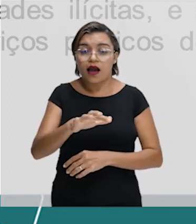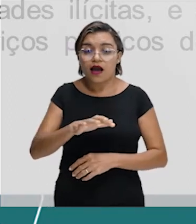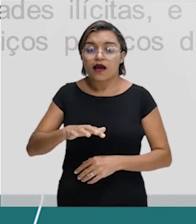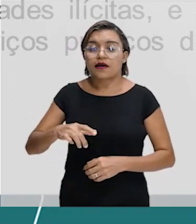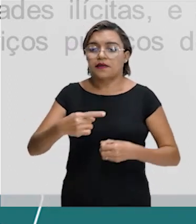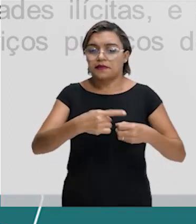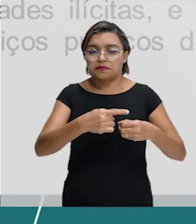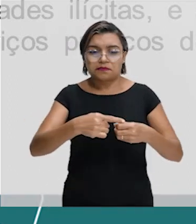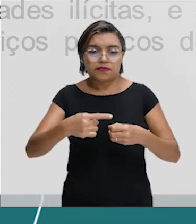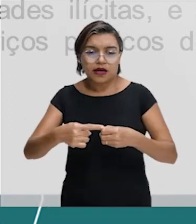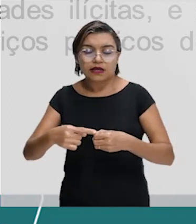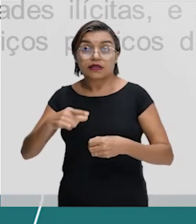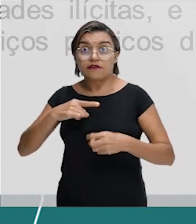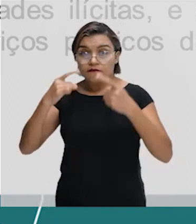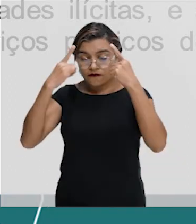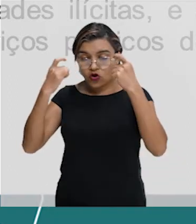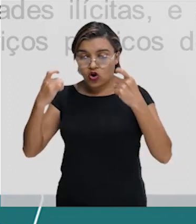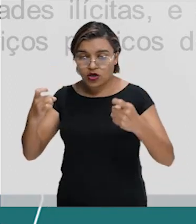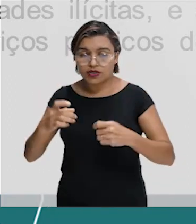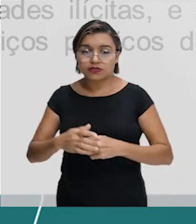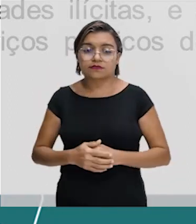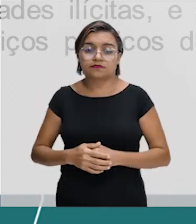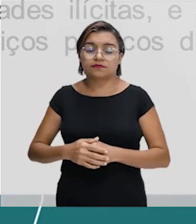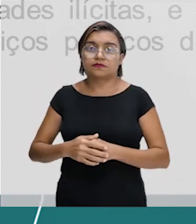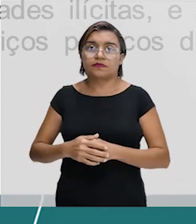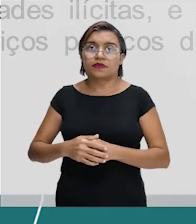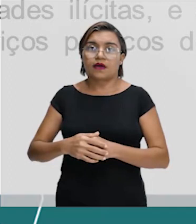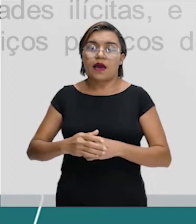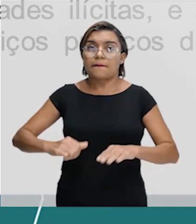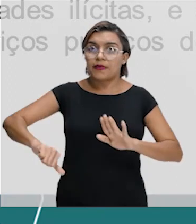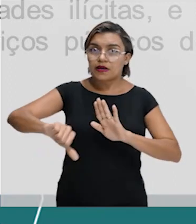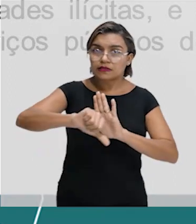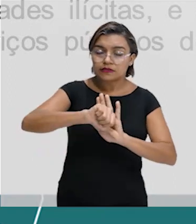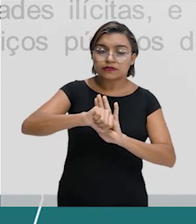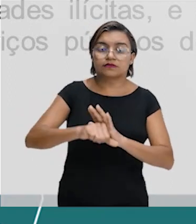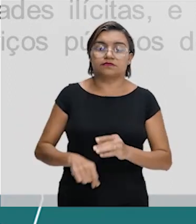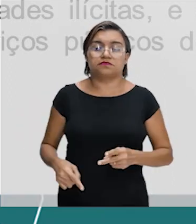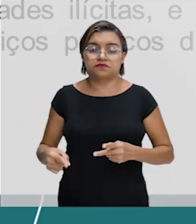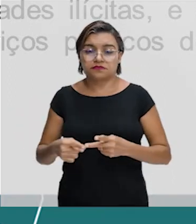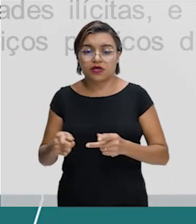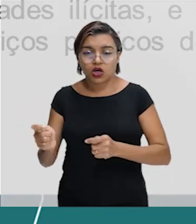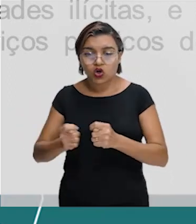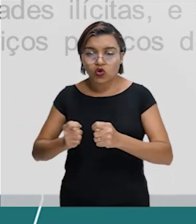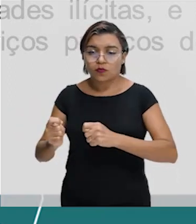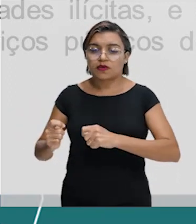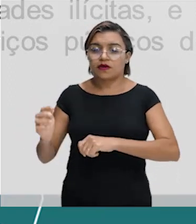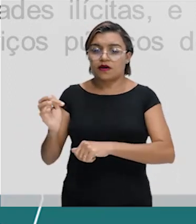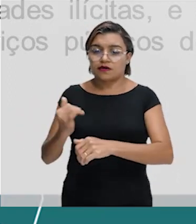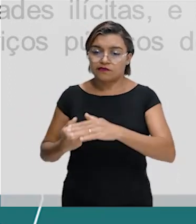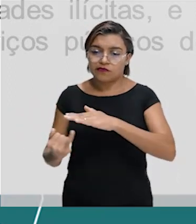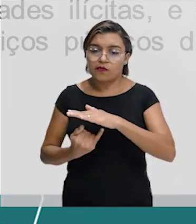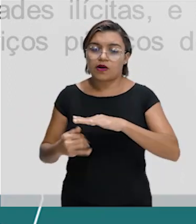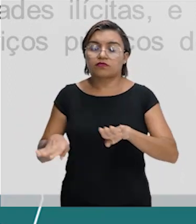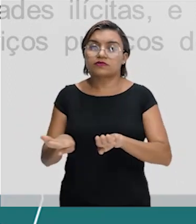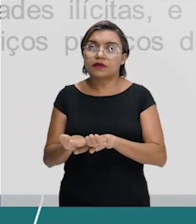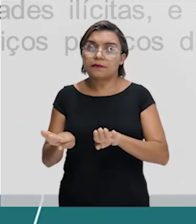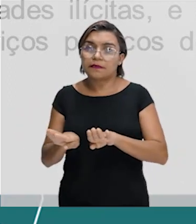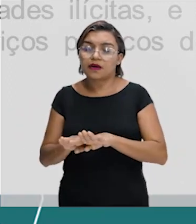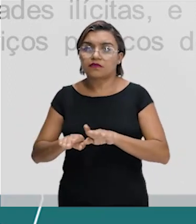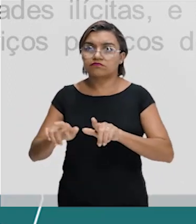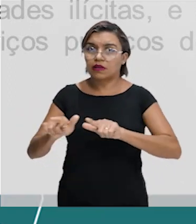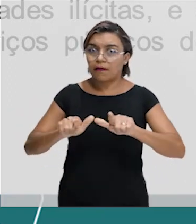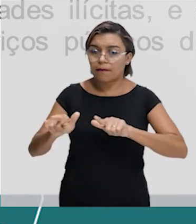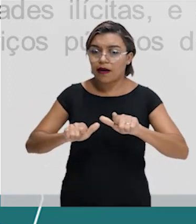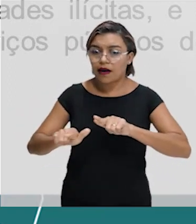bairros onde reinam a violência, a delinquência, a economia informal e as atividades ilícitas. E a população